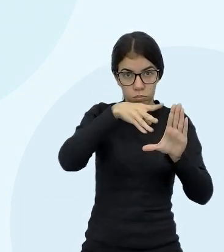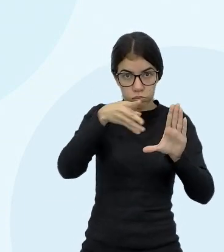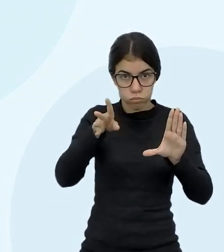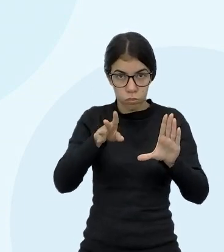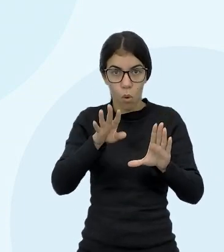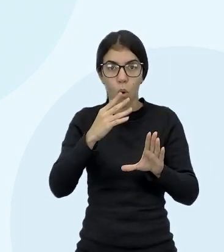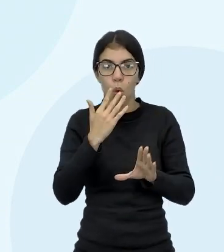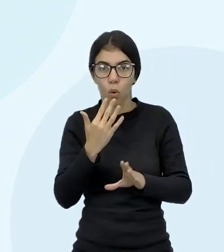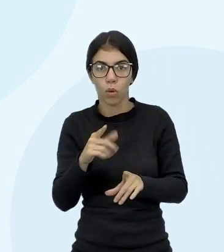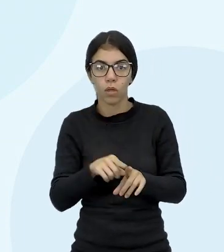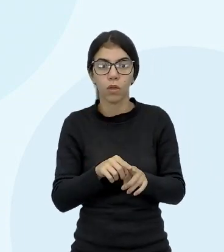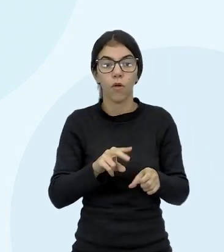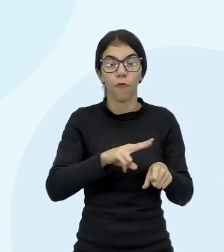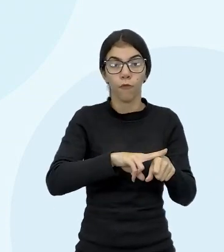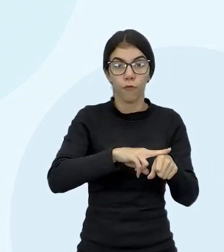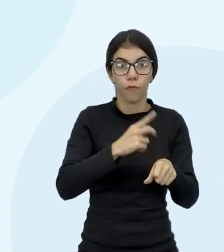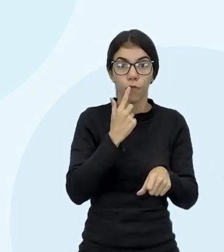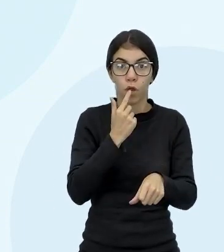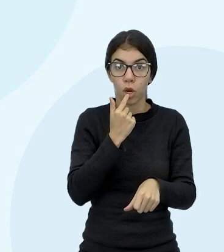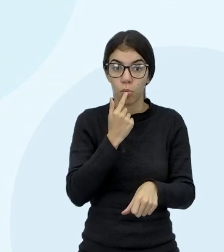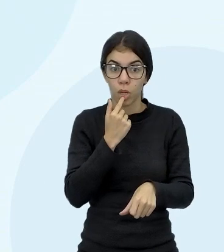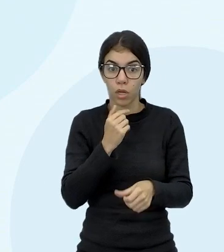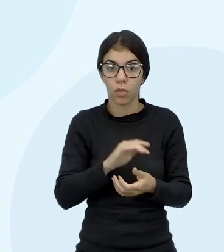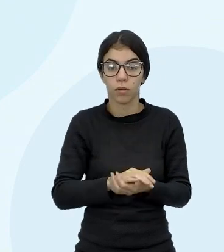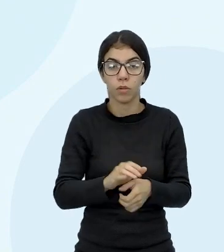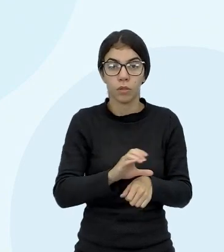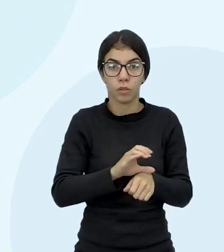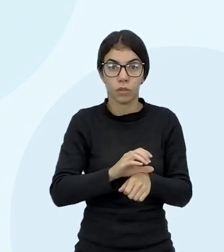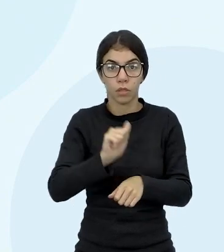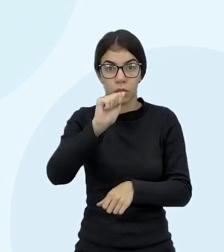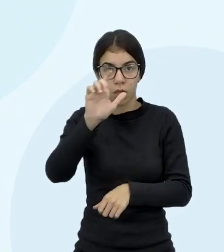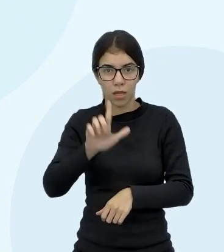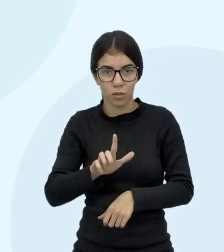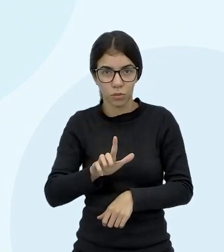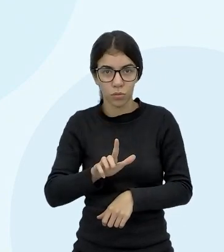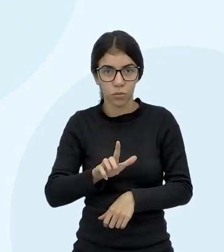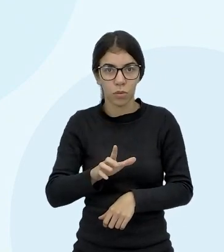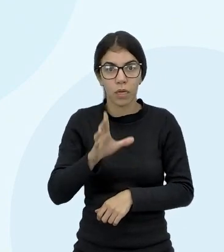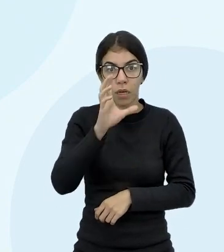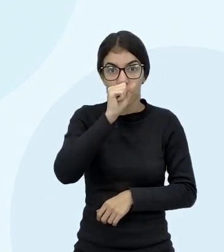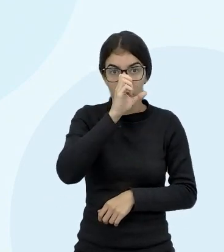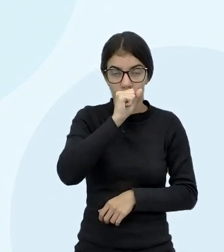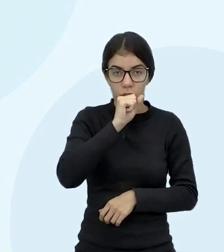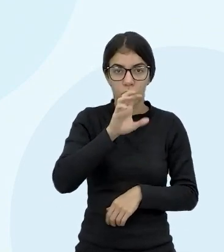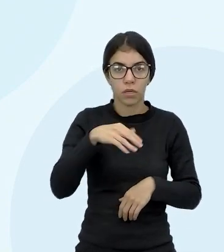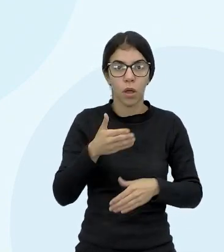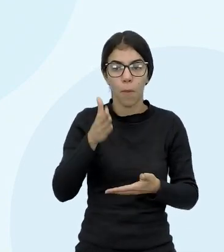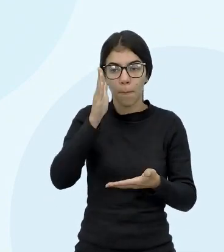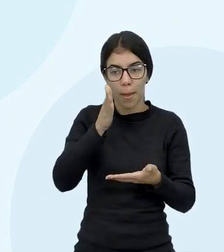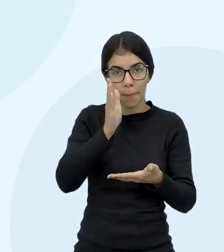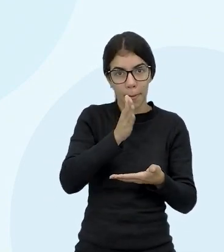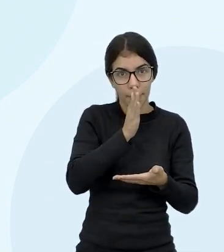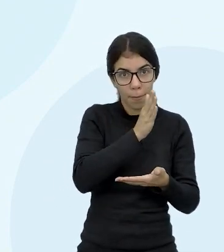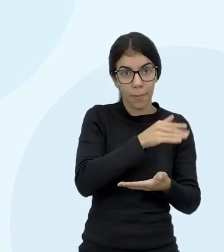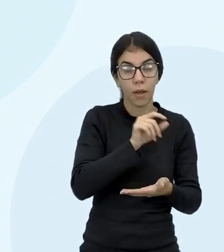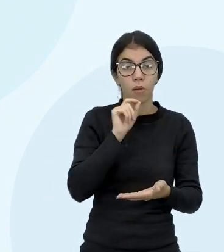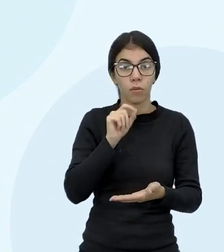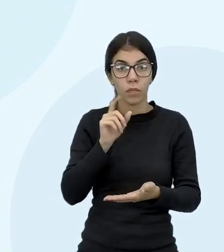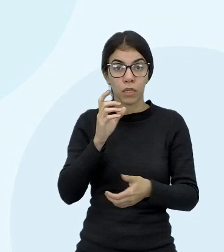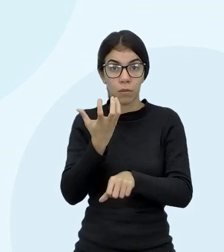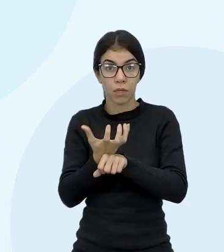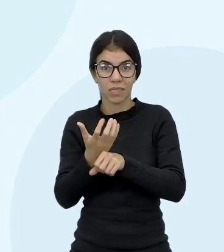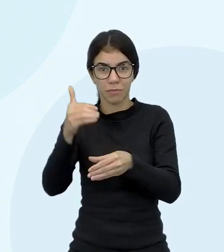vermelha, uma barra cinza, uma barra azul e uma barra laranja. Em cada uma dessas barras tem um